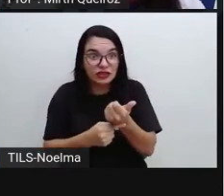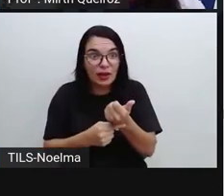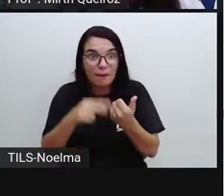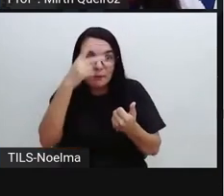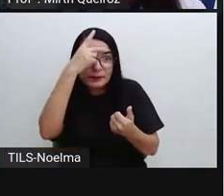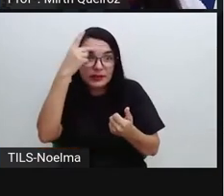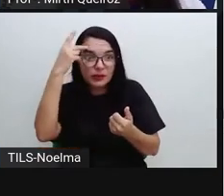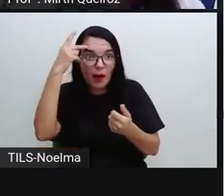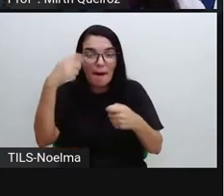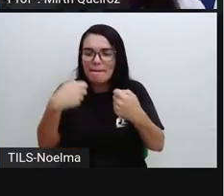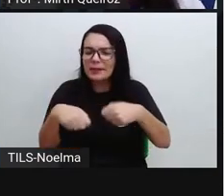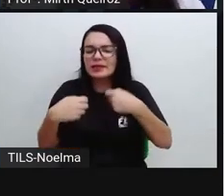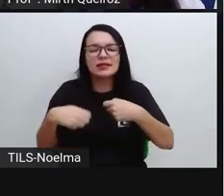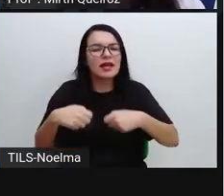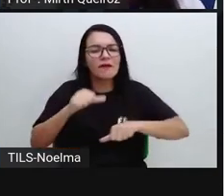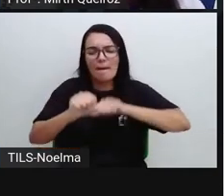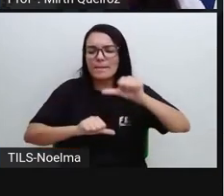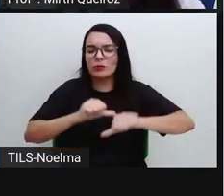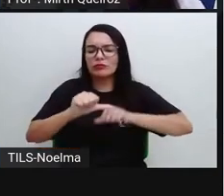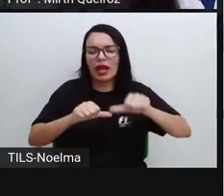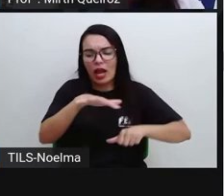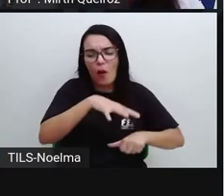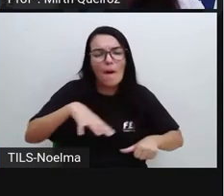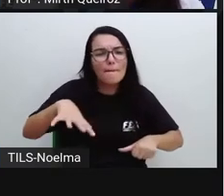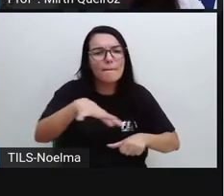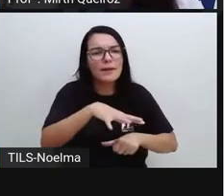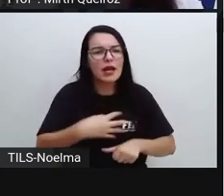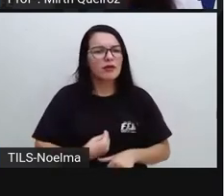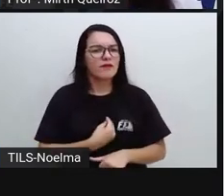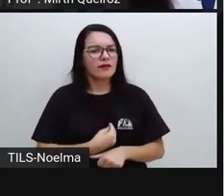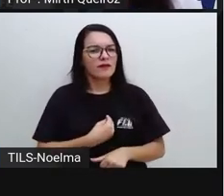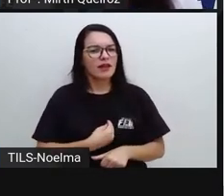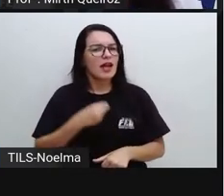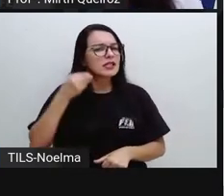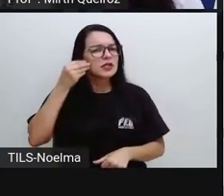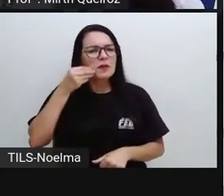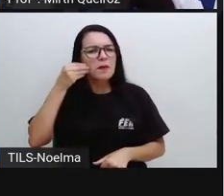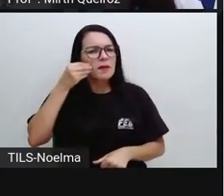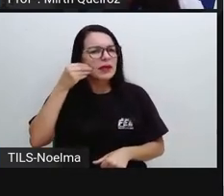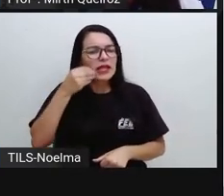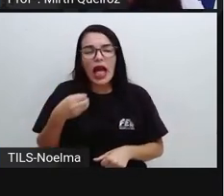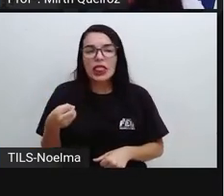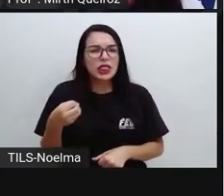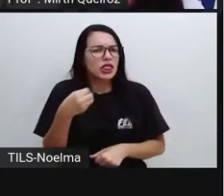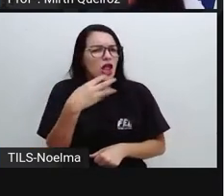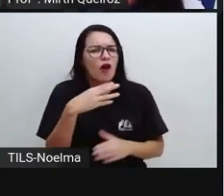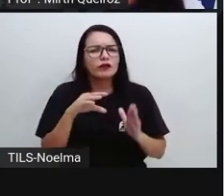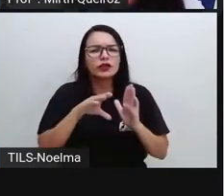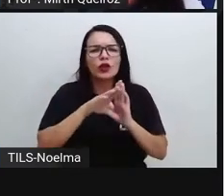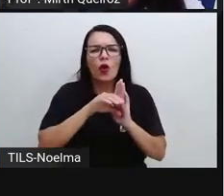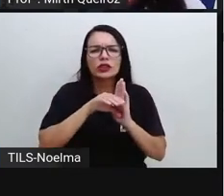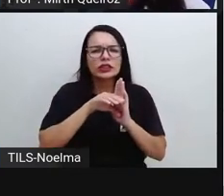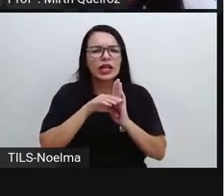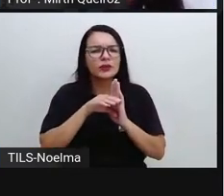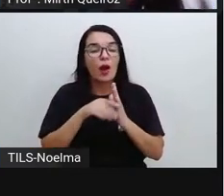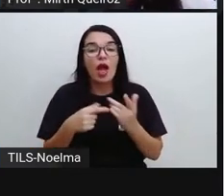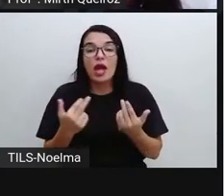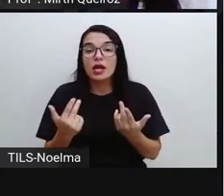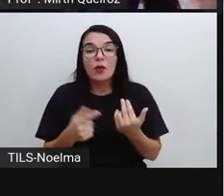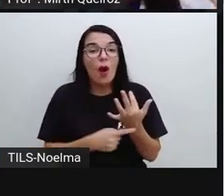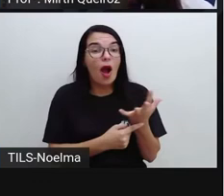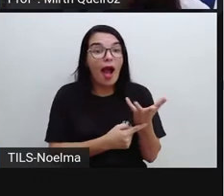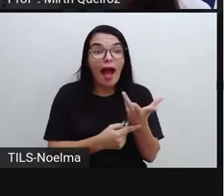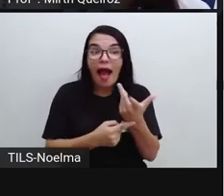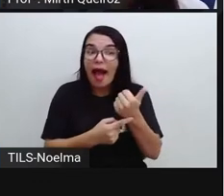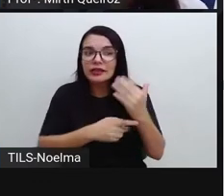mudar o meio em que viviam e de experimentar novos conceitos. E assim como aconteceu na arte, na arte de